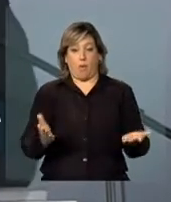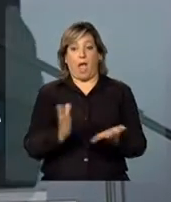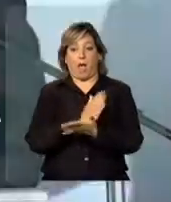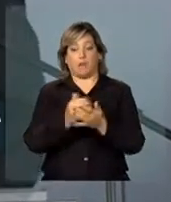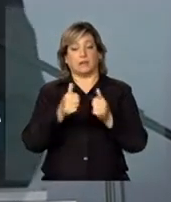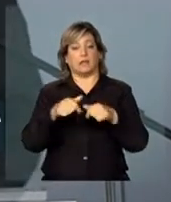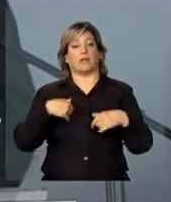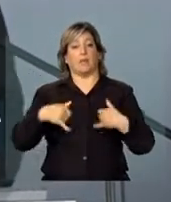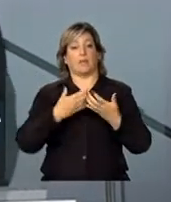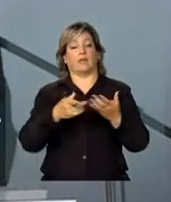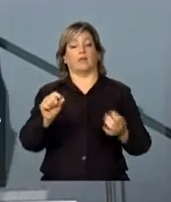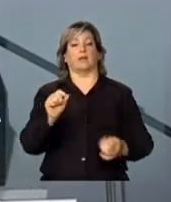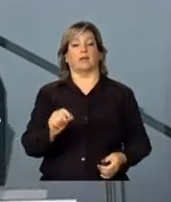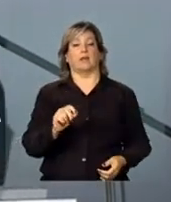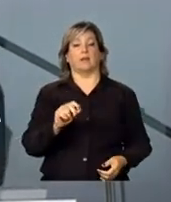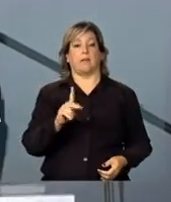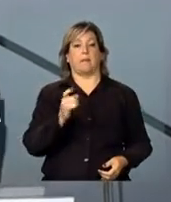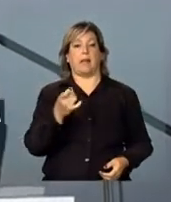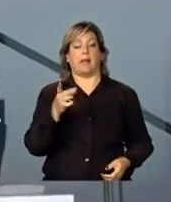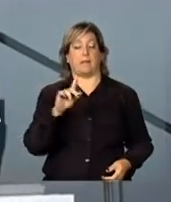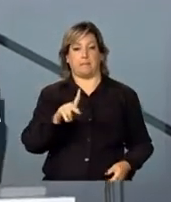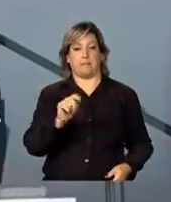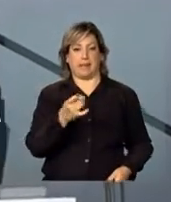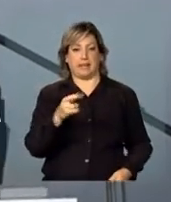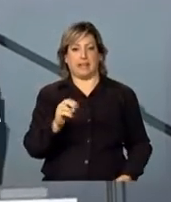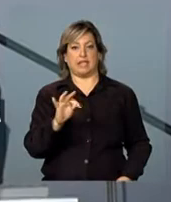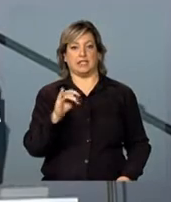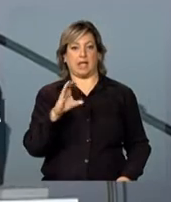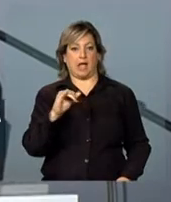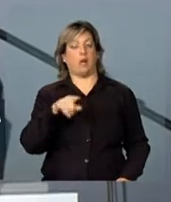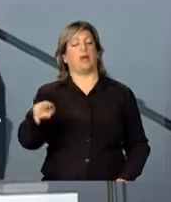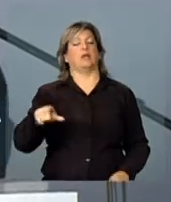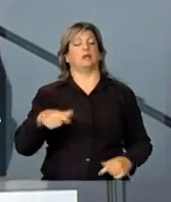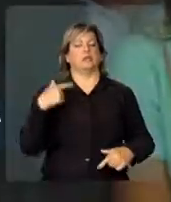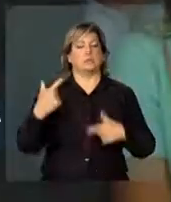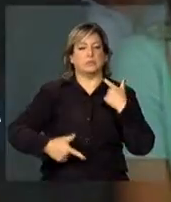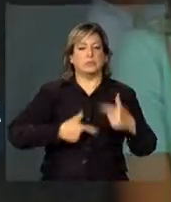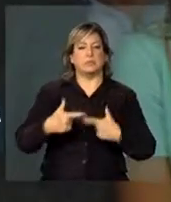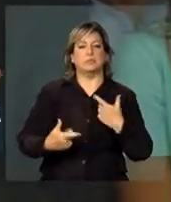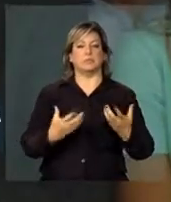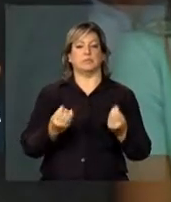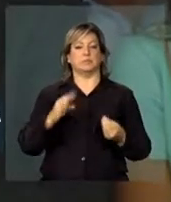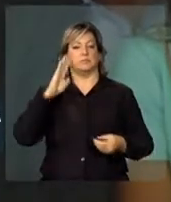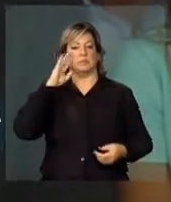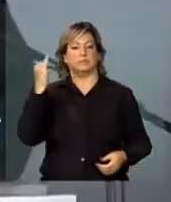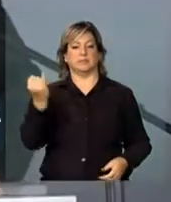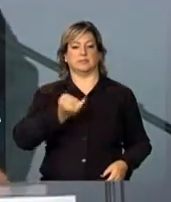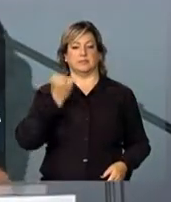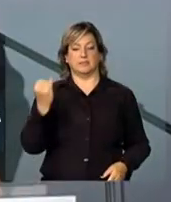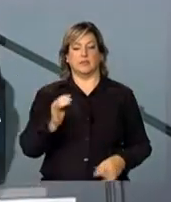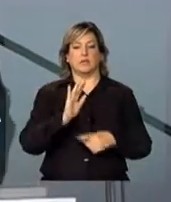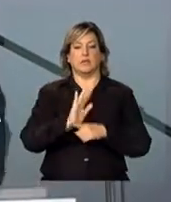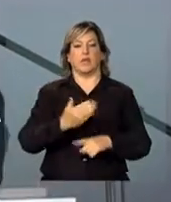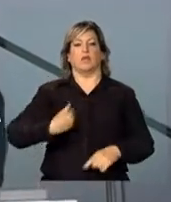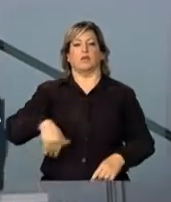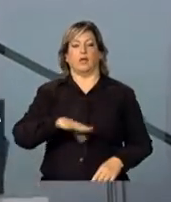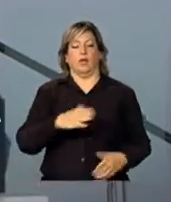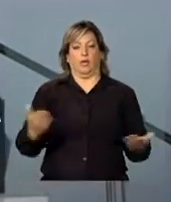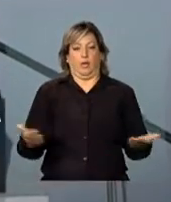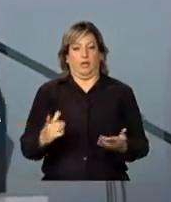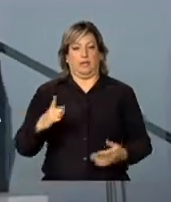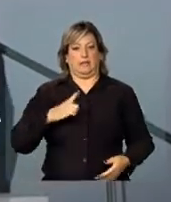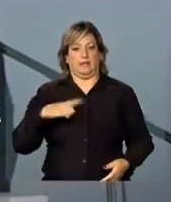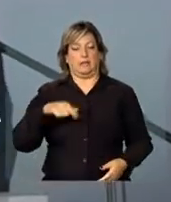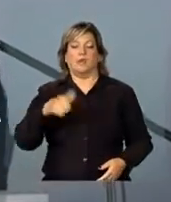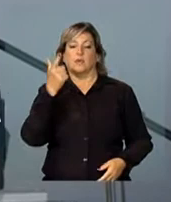eu homenajaria o Padre Ticão, porque ele foi a alma dessa luta e ele foi fundamental para nós termos hoje essa